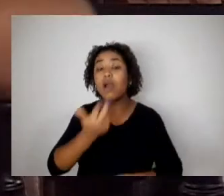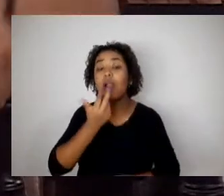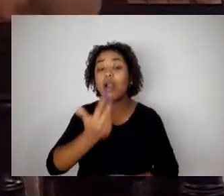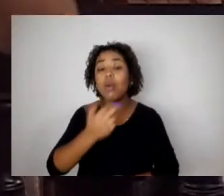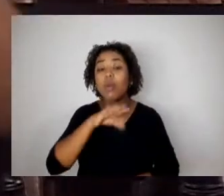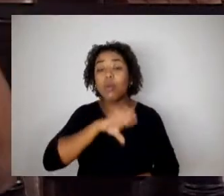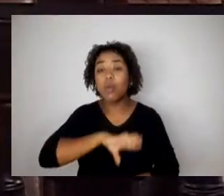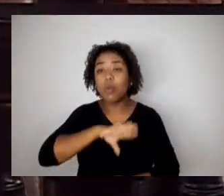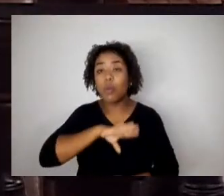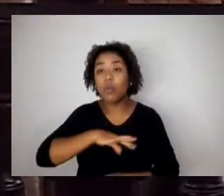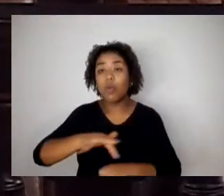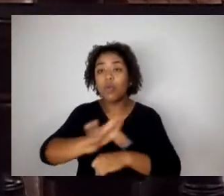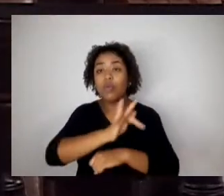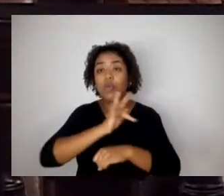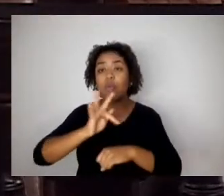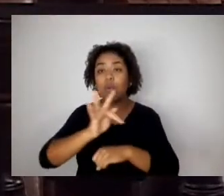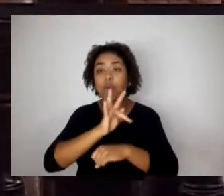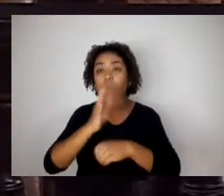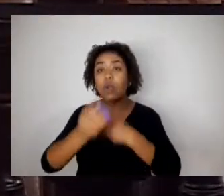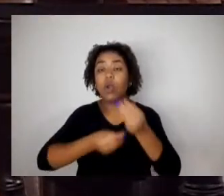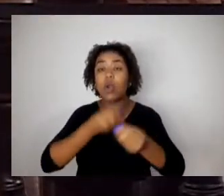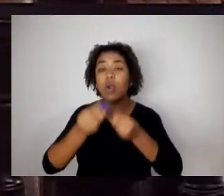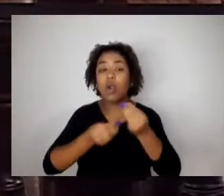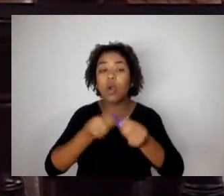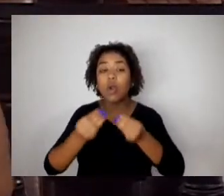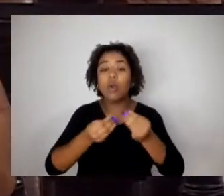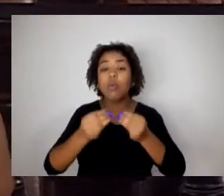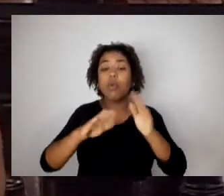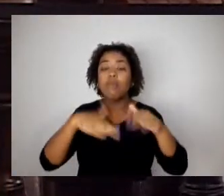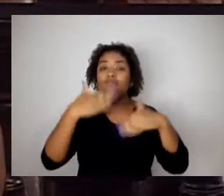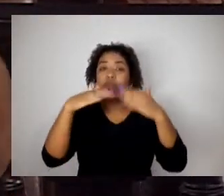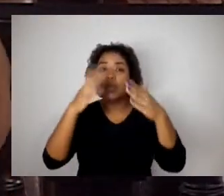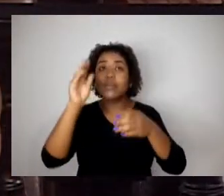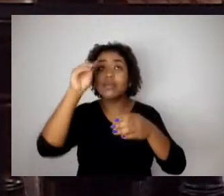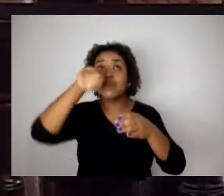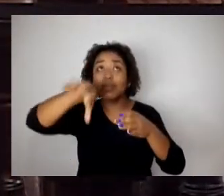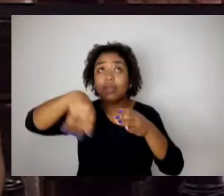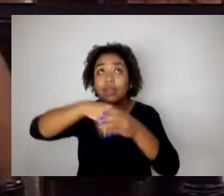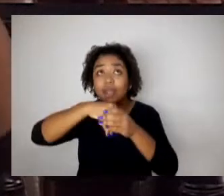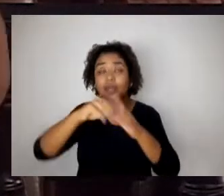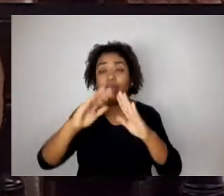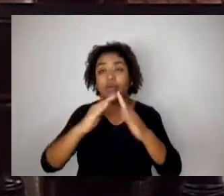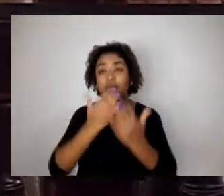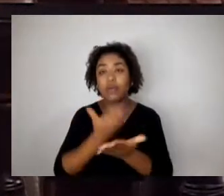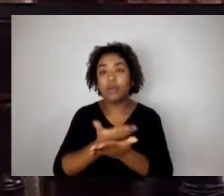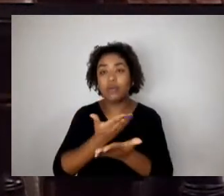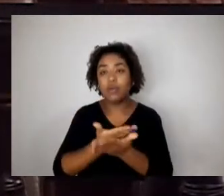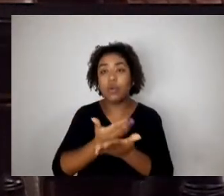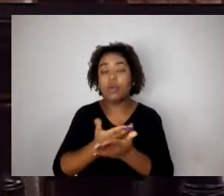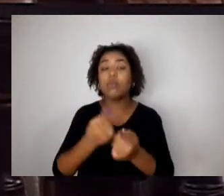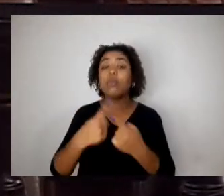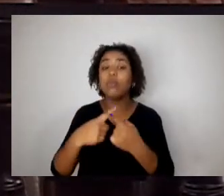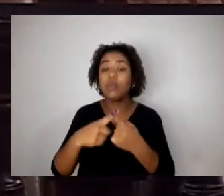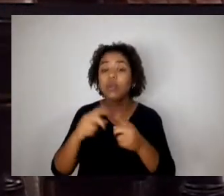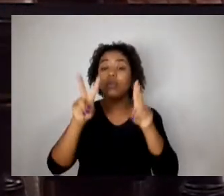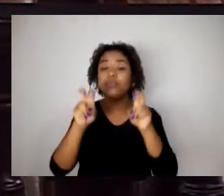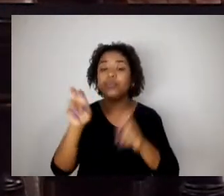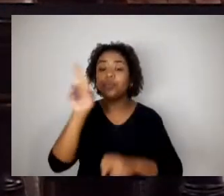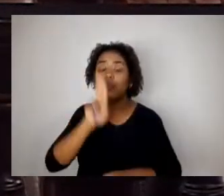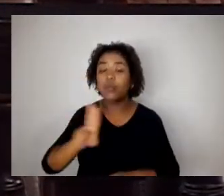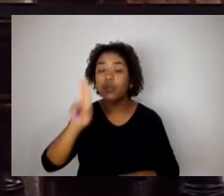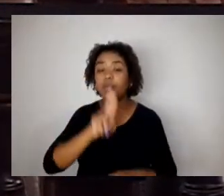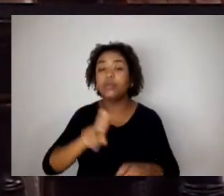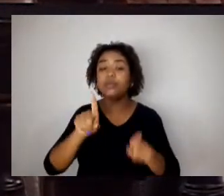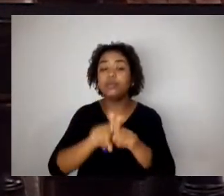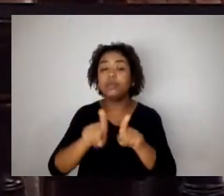social construído dentro de um espaço escolar. Nós não estamos falando isso, nós estamos falando da utilização das relações estabelecidas, e isso,